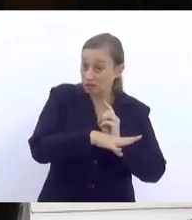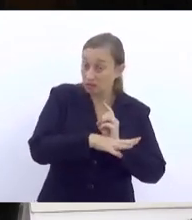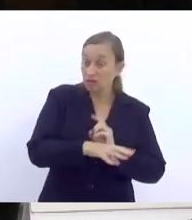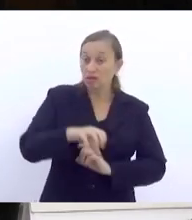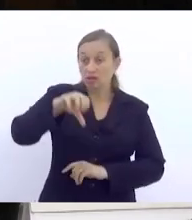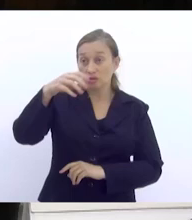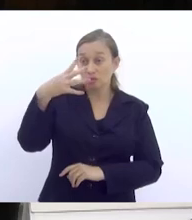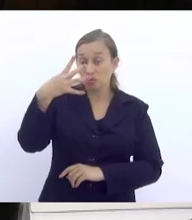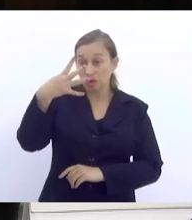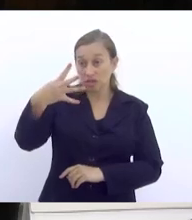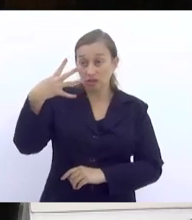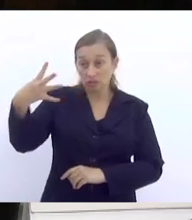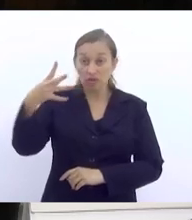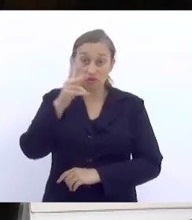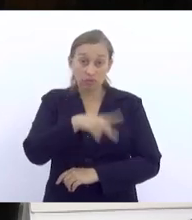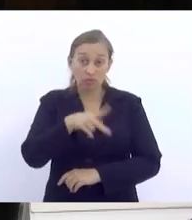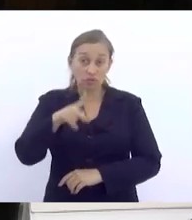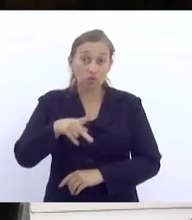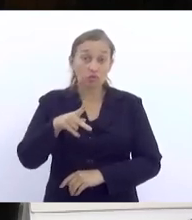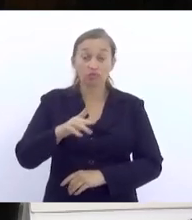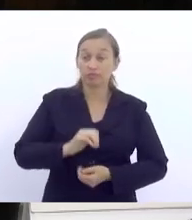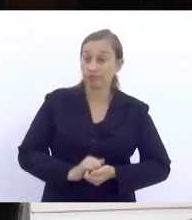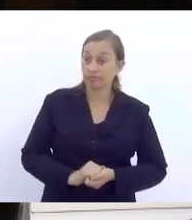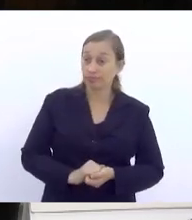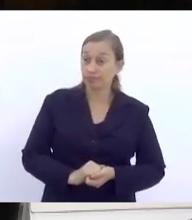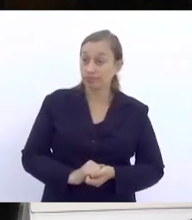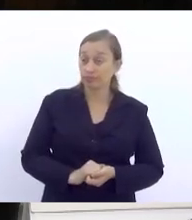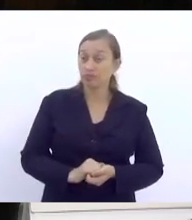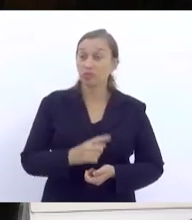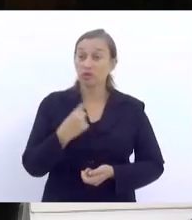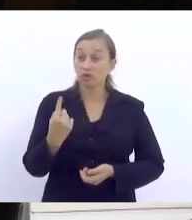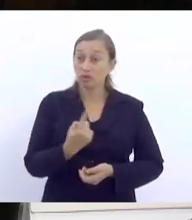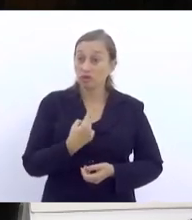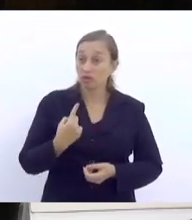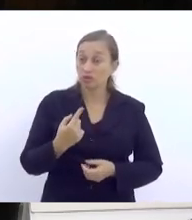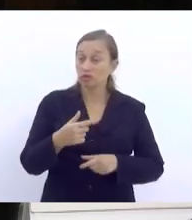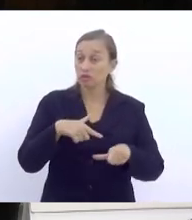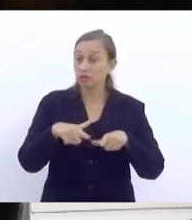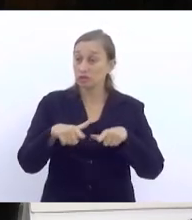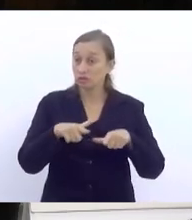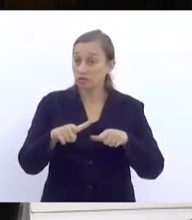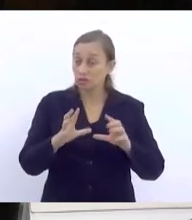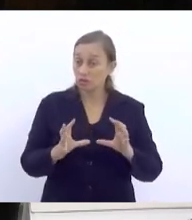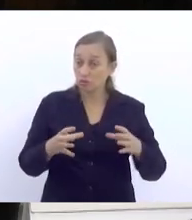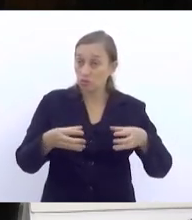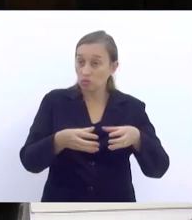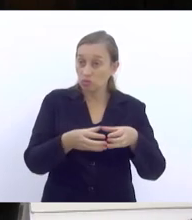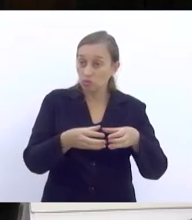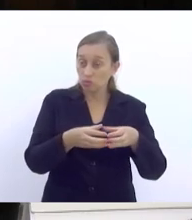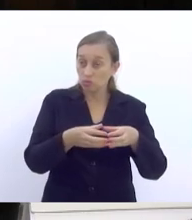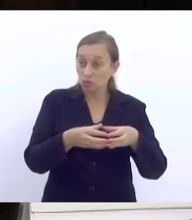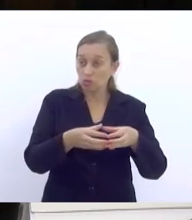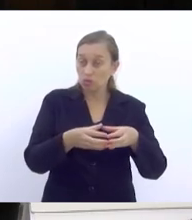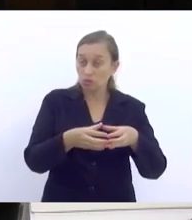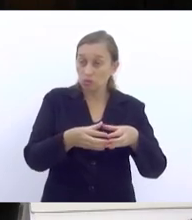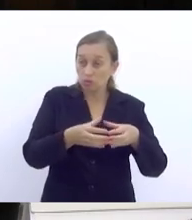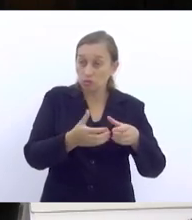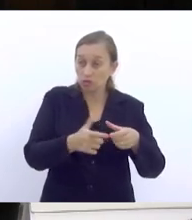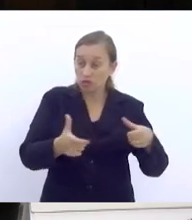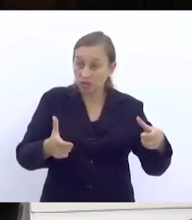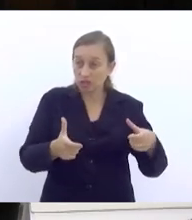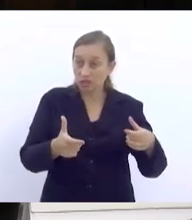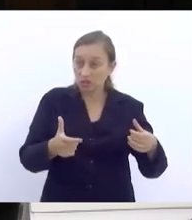44 professores. Ou seja, a gente atua numa das maiores redes públicas de